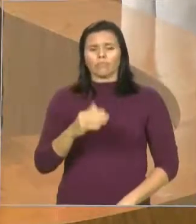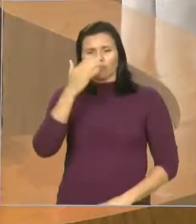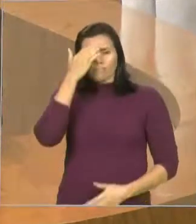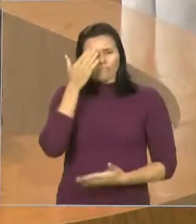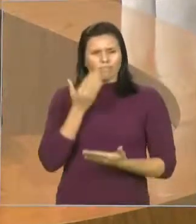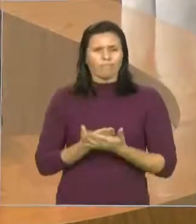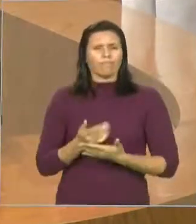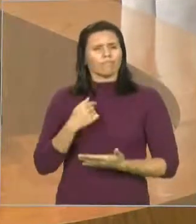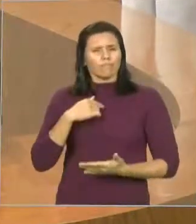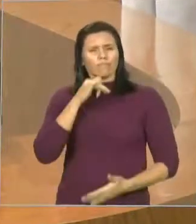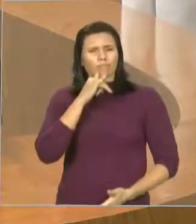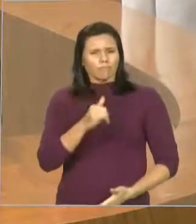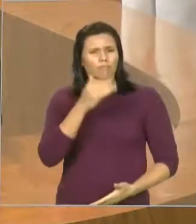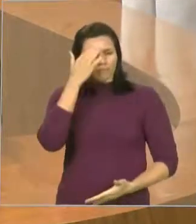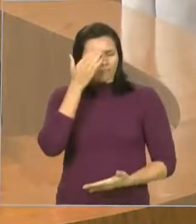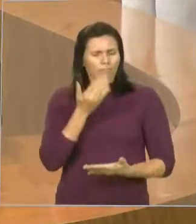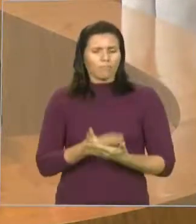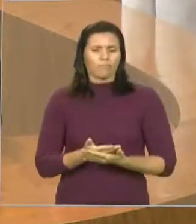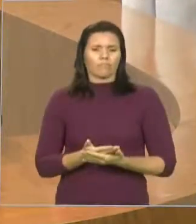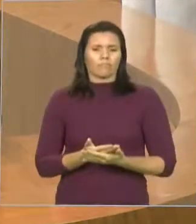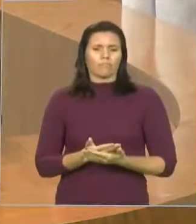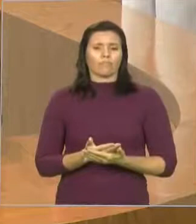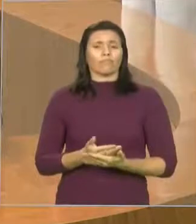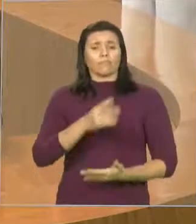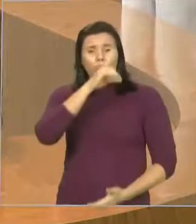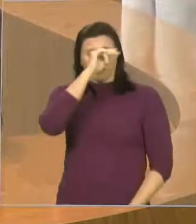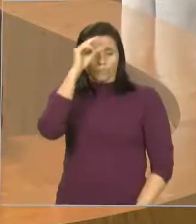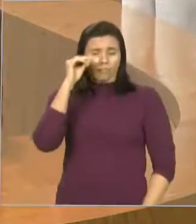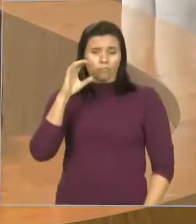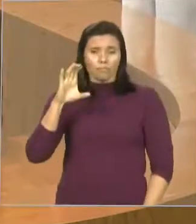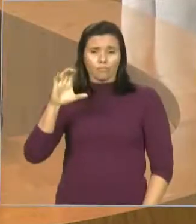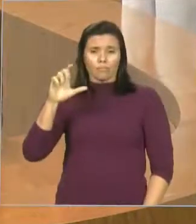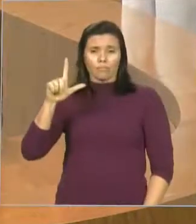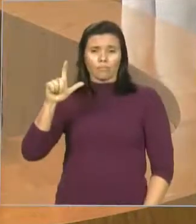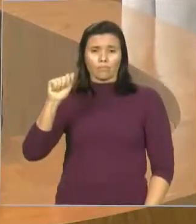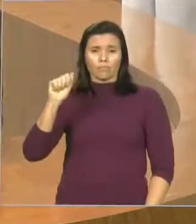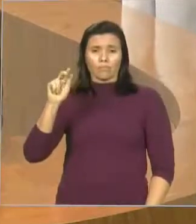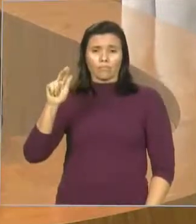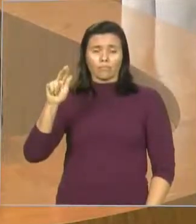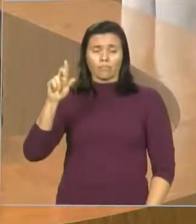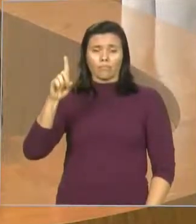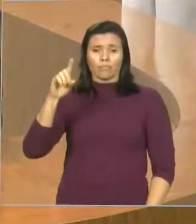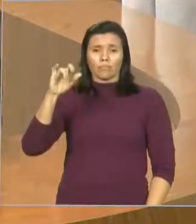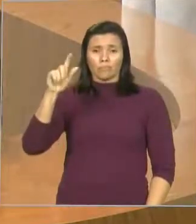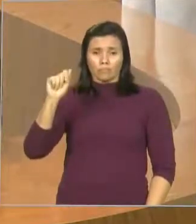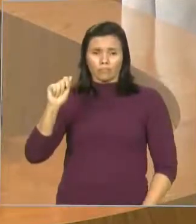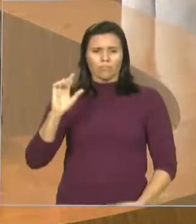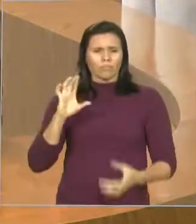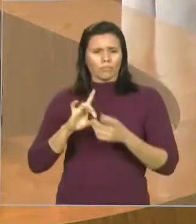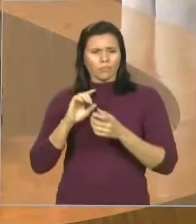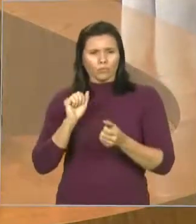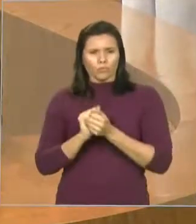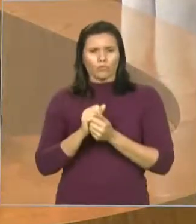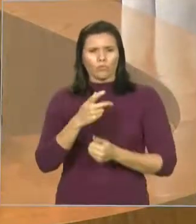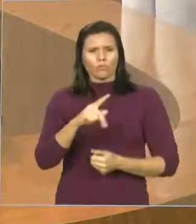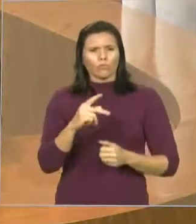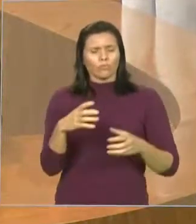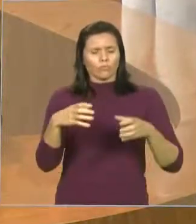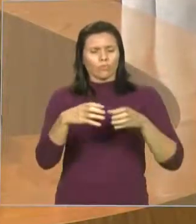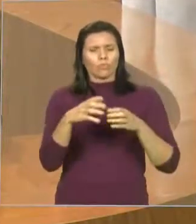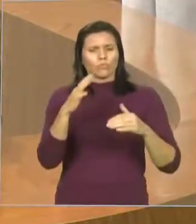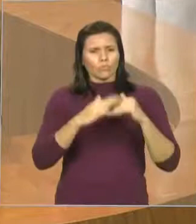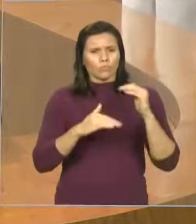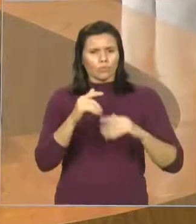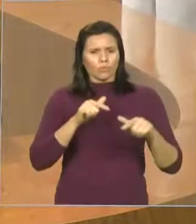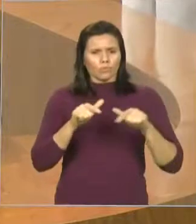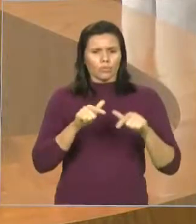a prefeita Cláudia, junto com o seu grupo, estará beneficiando o